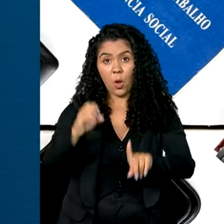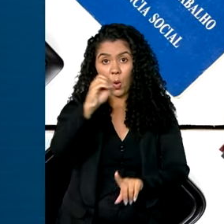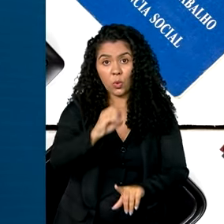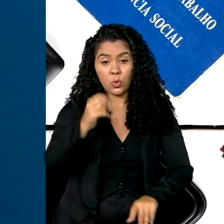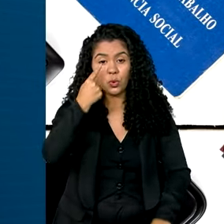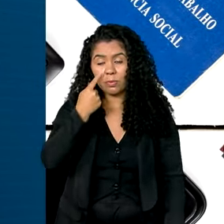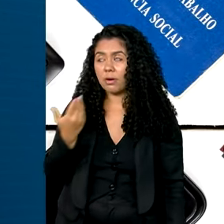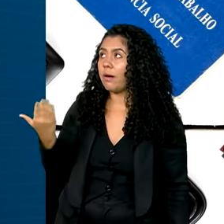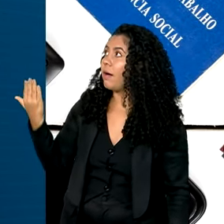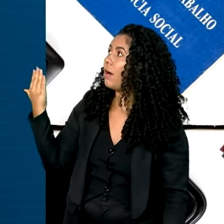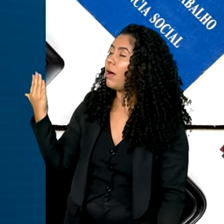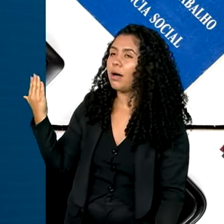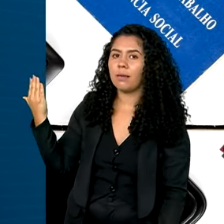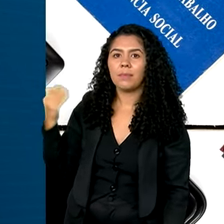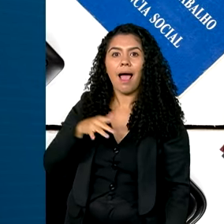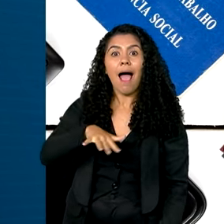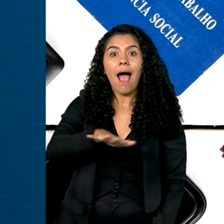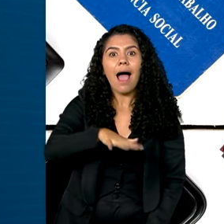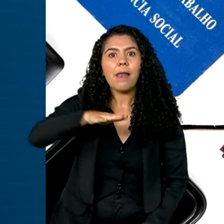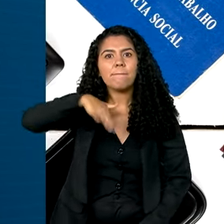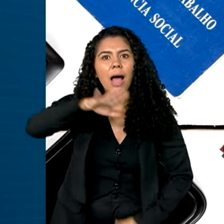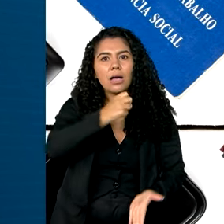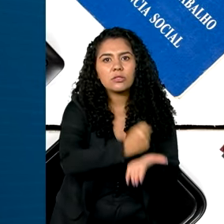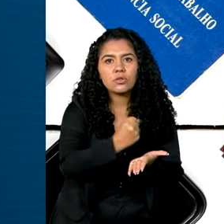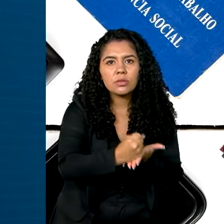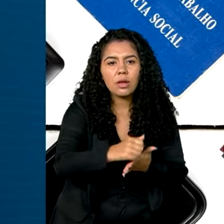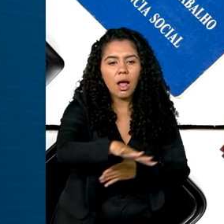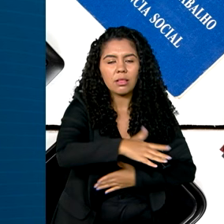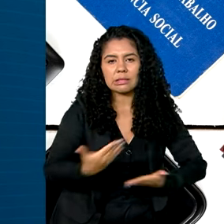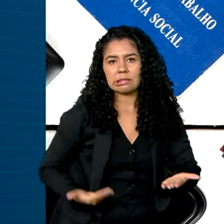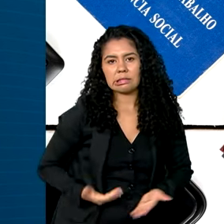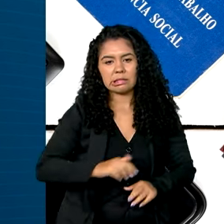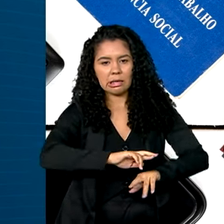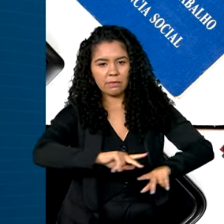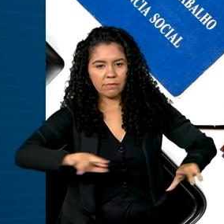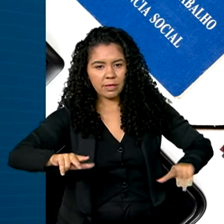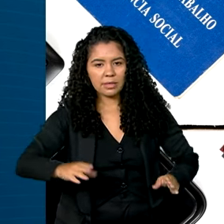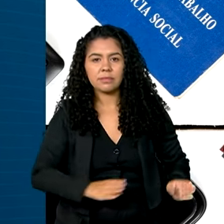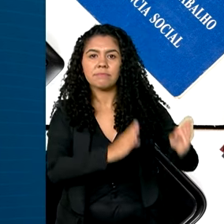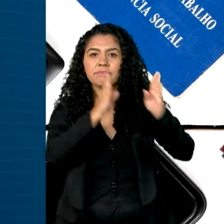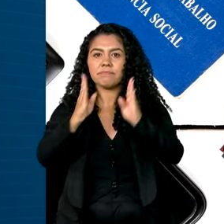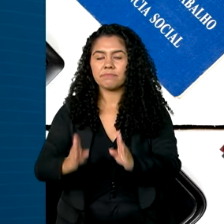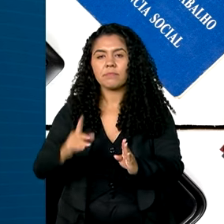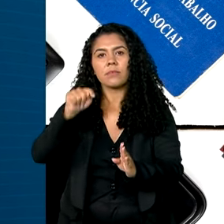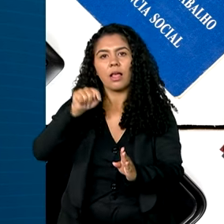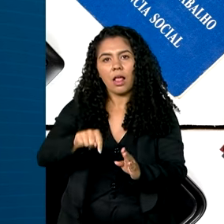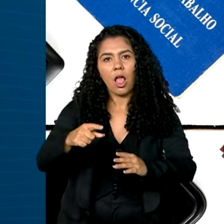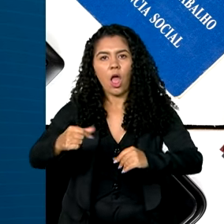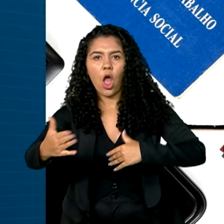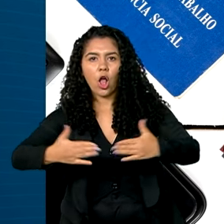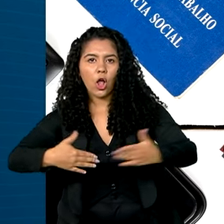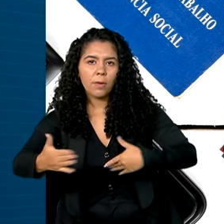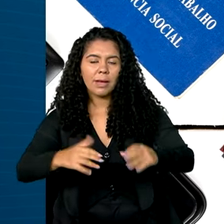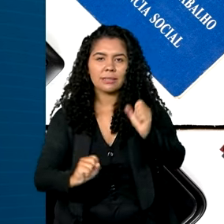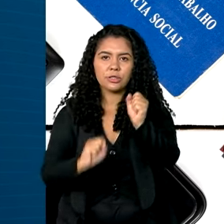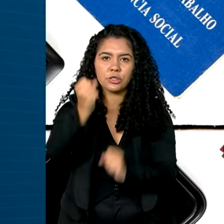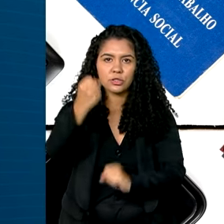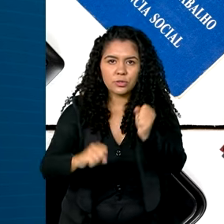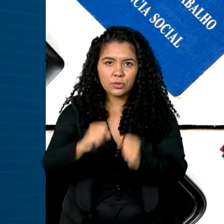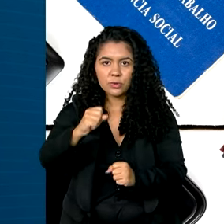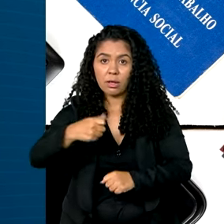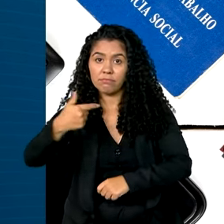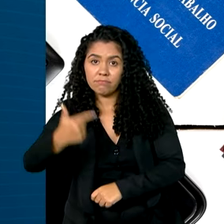o setor que mais contratou foi o de serviços. Em seguida, vem comércio e indústria. Já